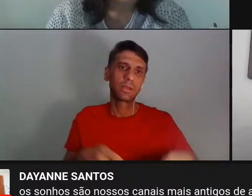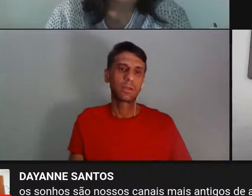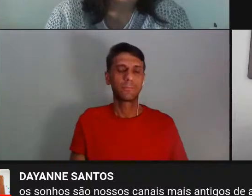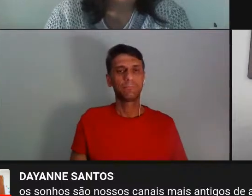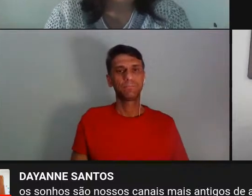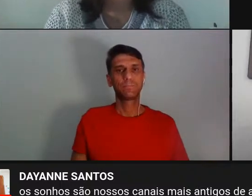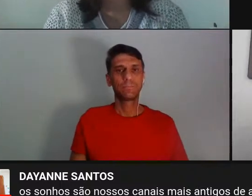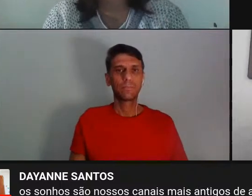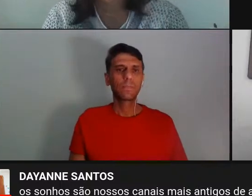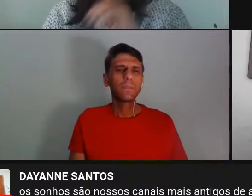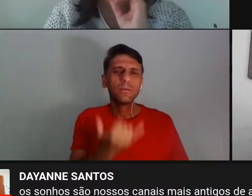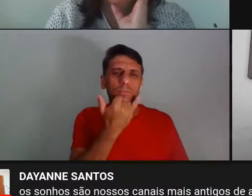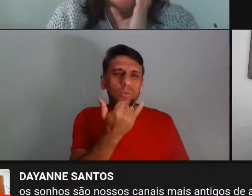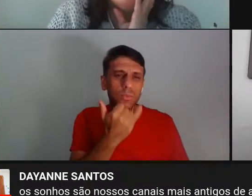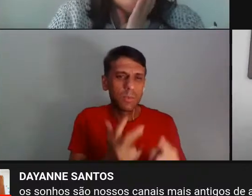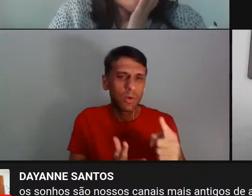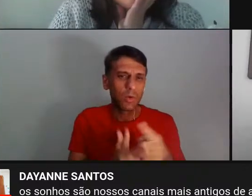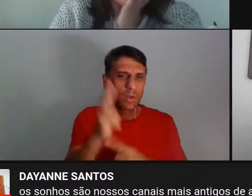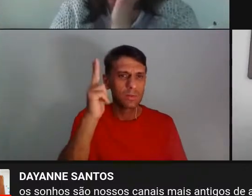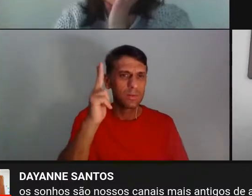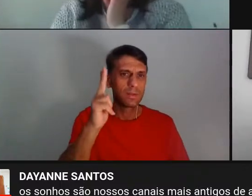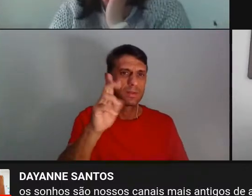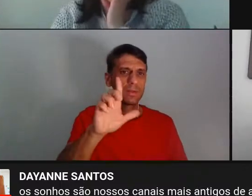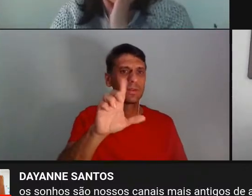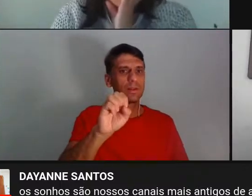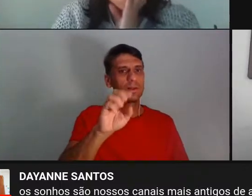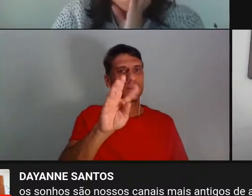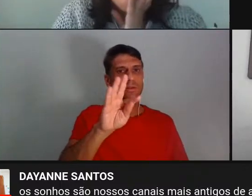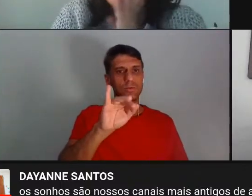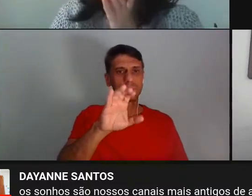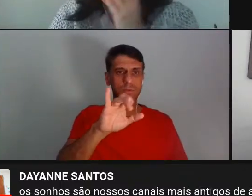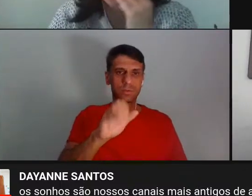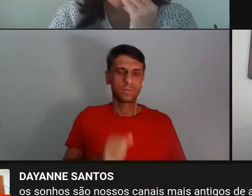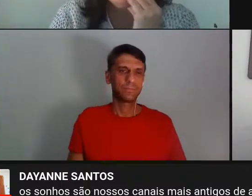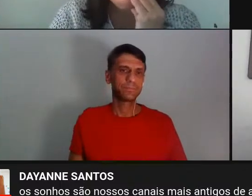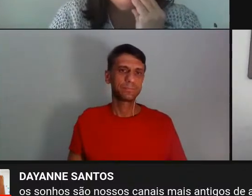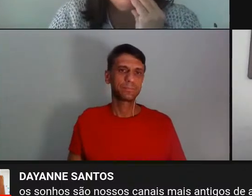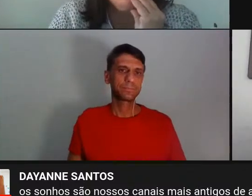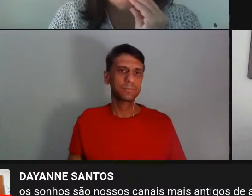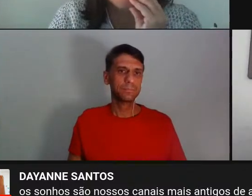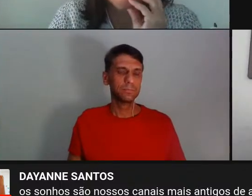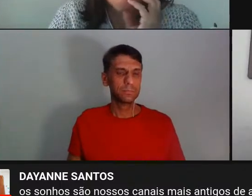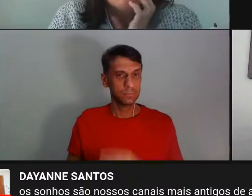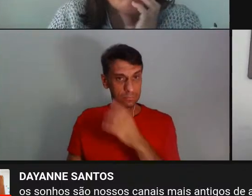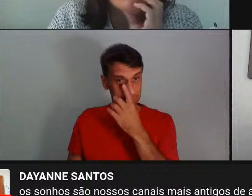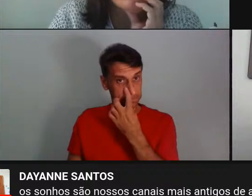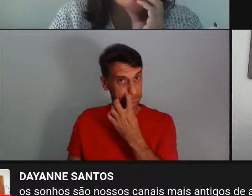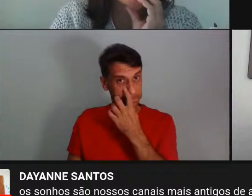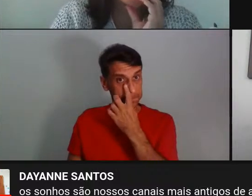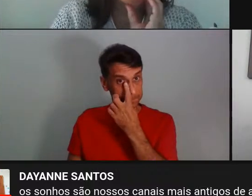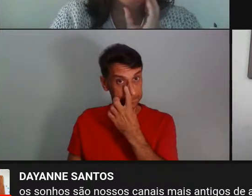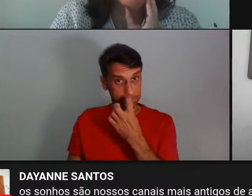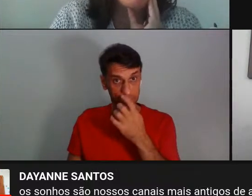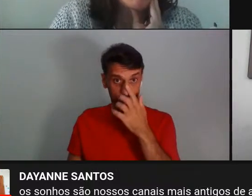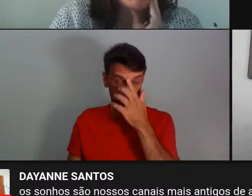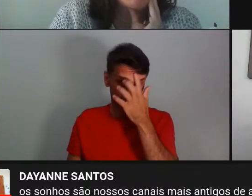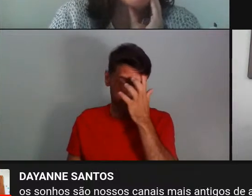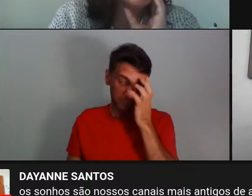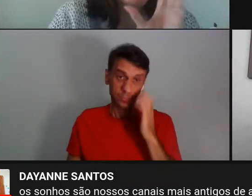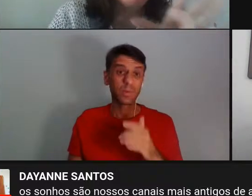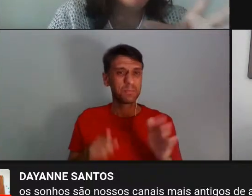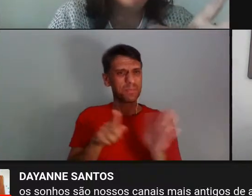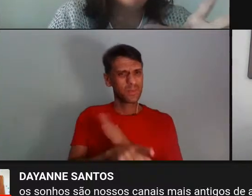Desculpa te interromper, Letícia. Não, eu queria dizer assim, essa pergunta da Maristela é muito boa.